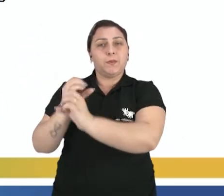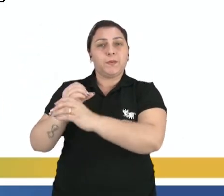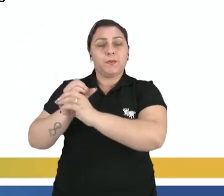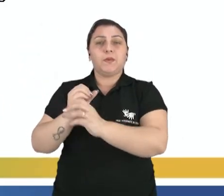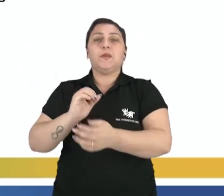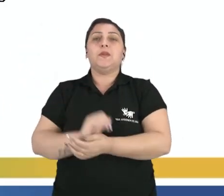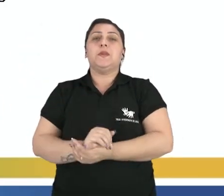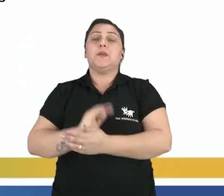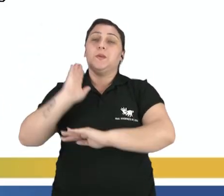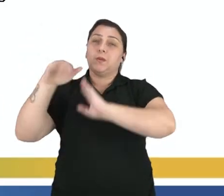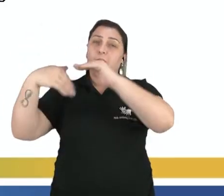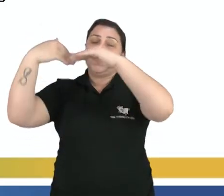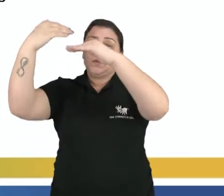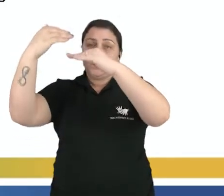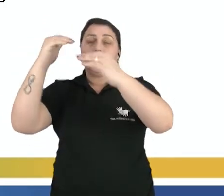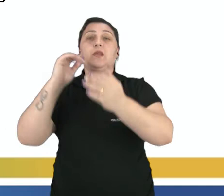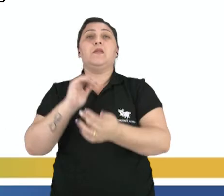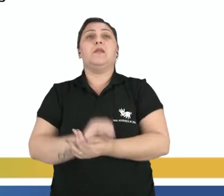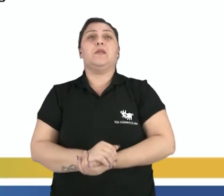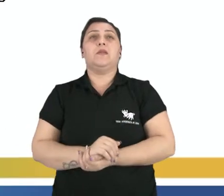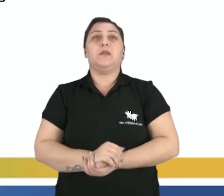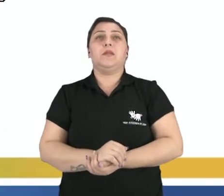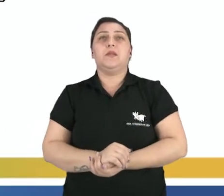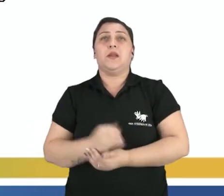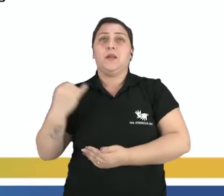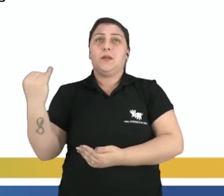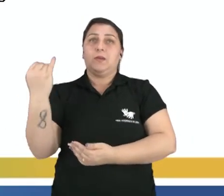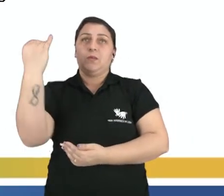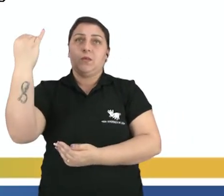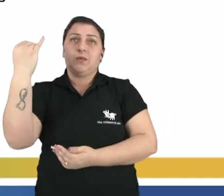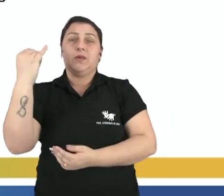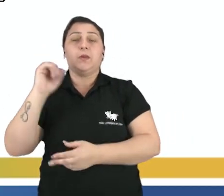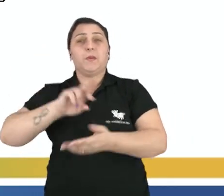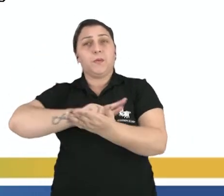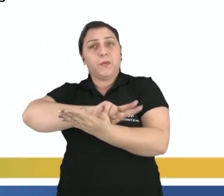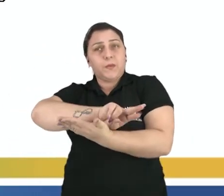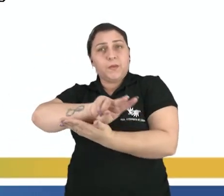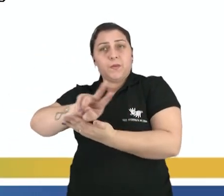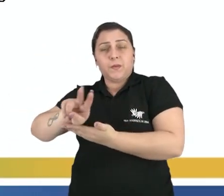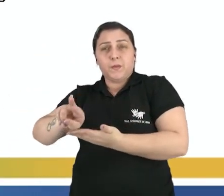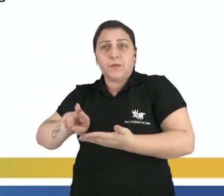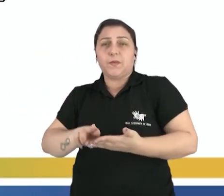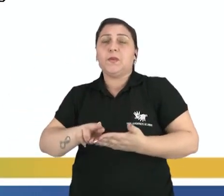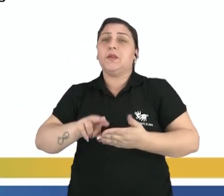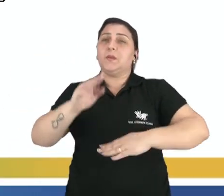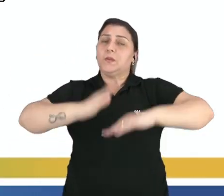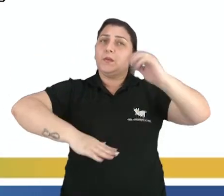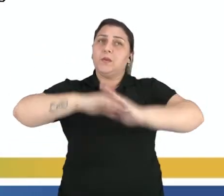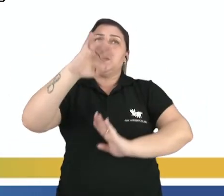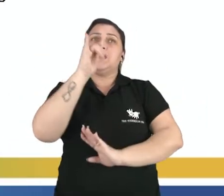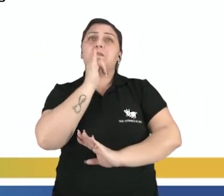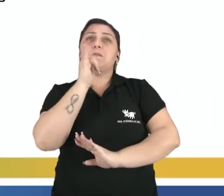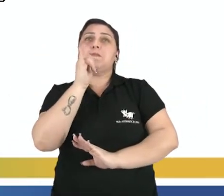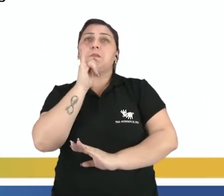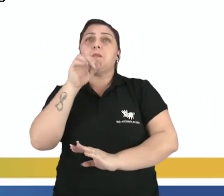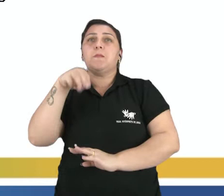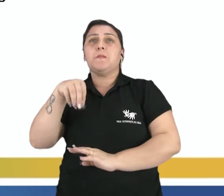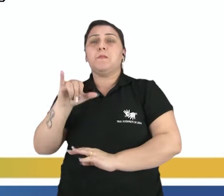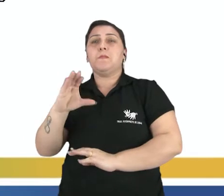O desenvolvimento da biotecnologia, ela é importante para diversas áreas, né? Nós temos, por exemplo, a